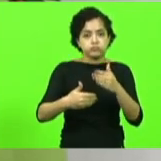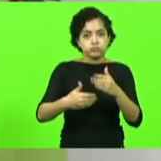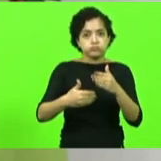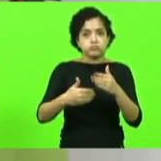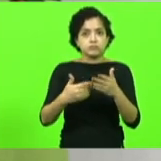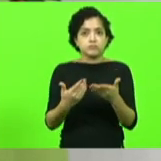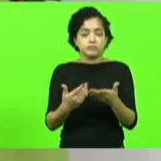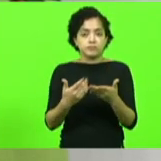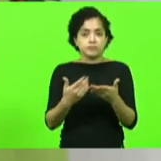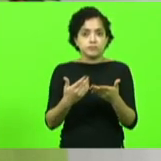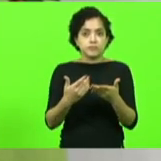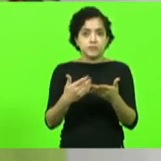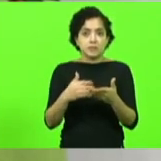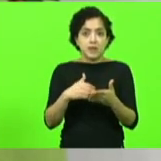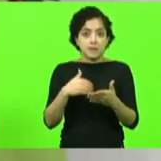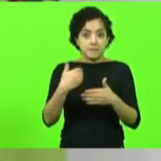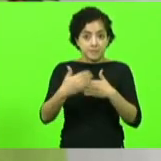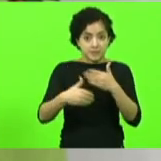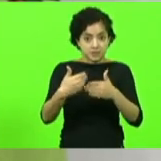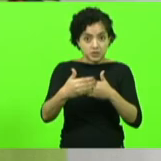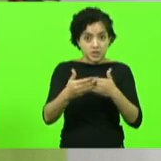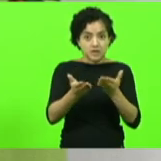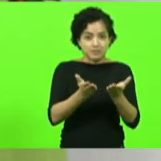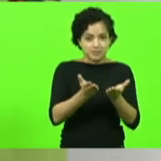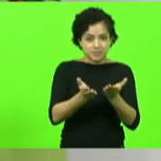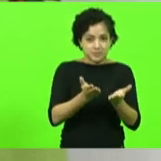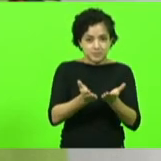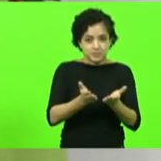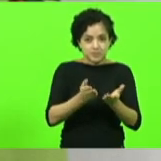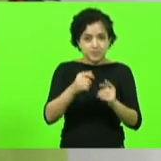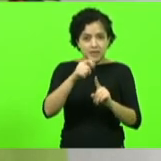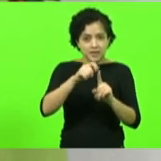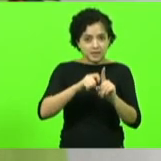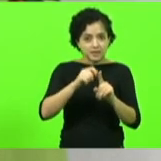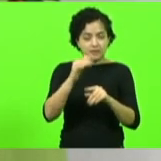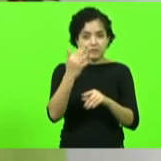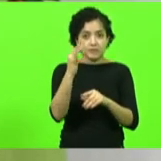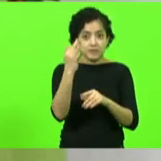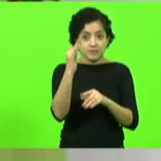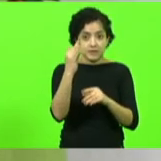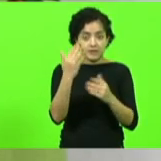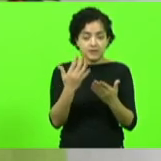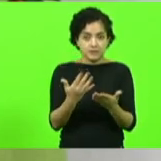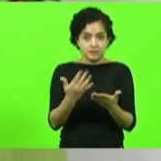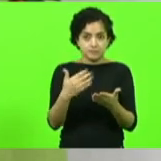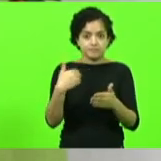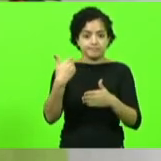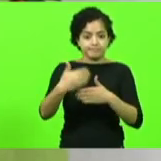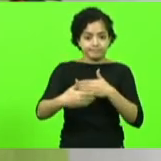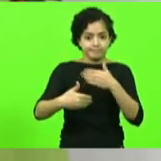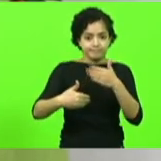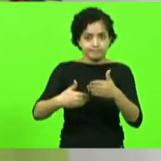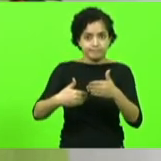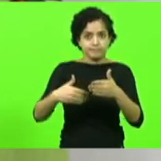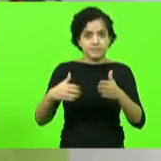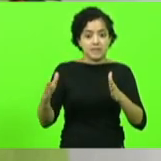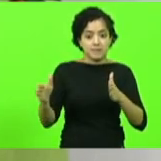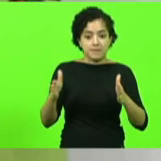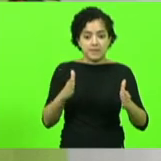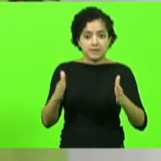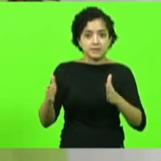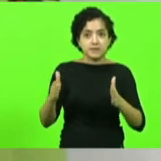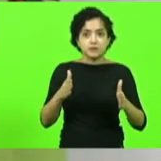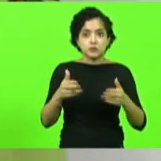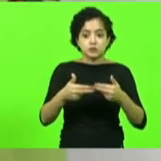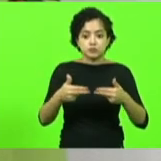para chegar abrir as licitações lá em fevereiro para ser depois do período de inauguração para o